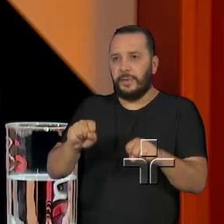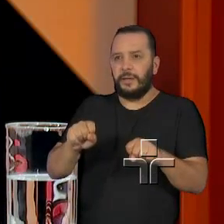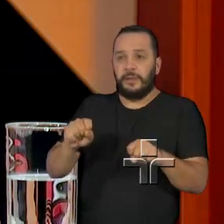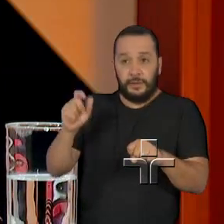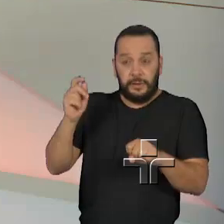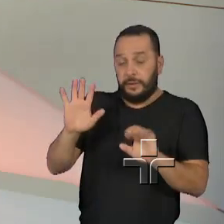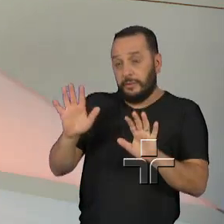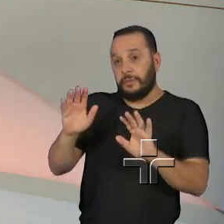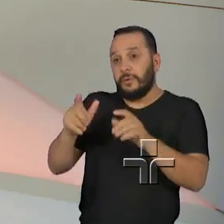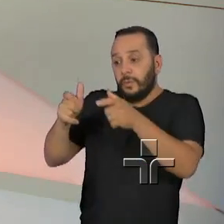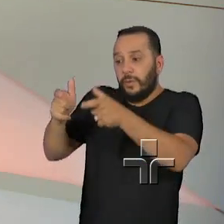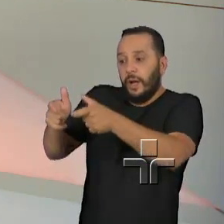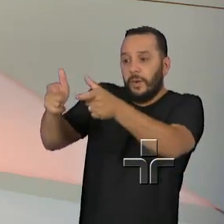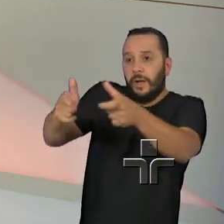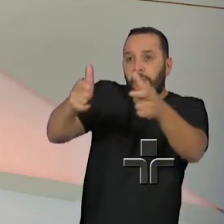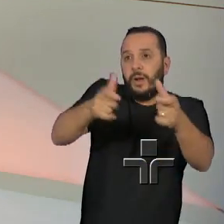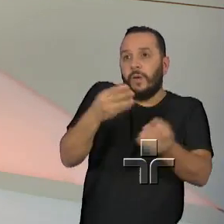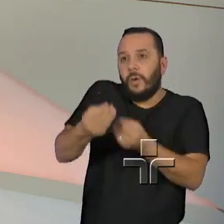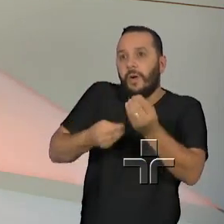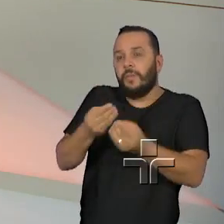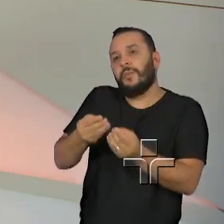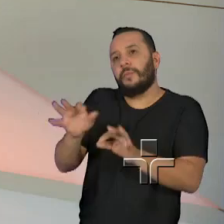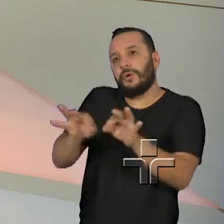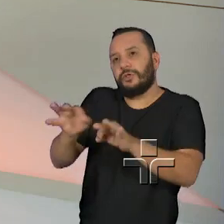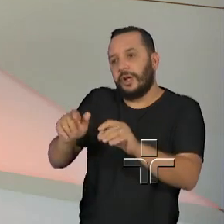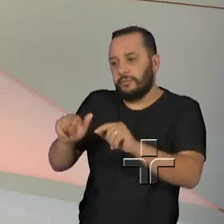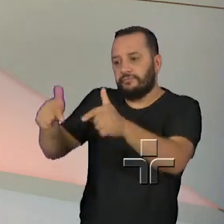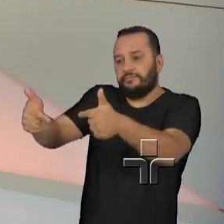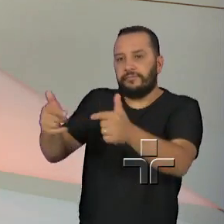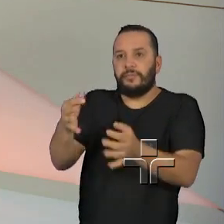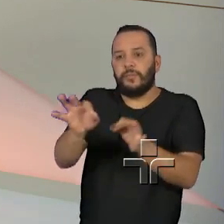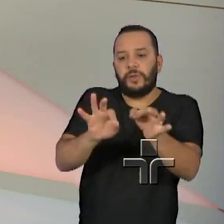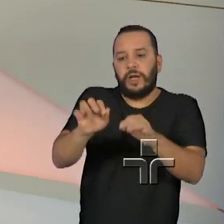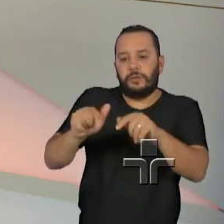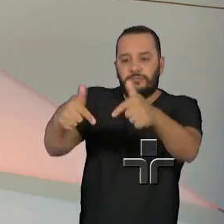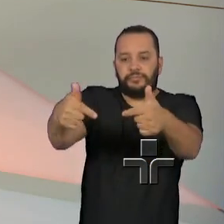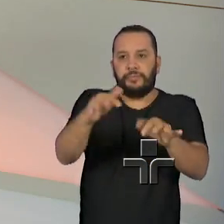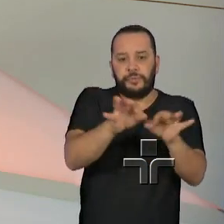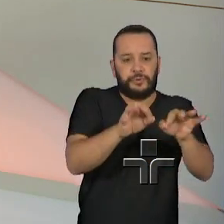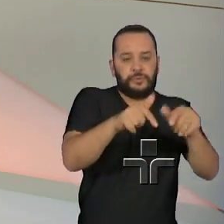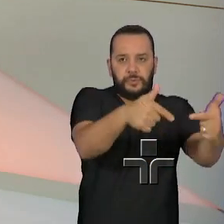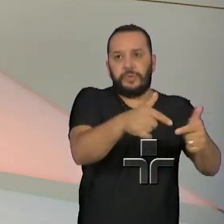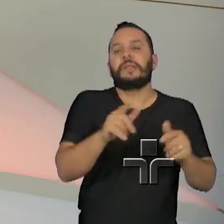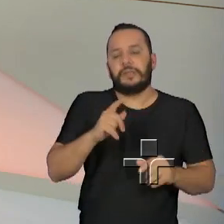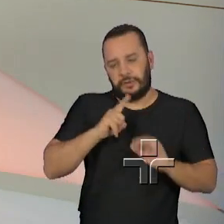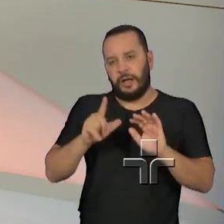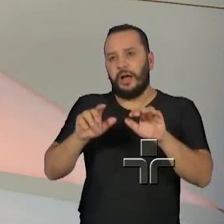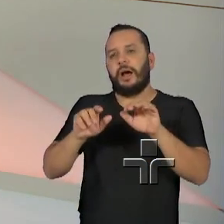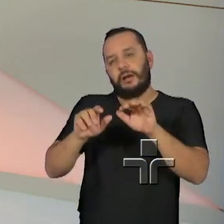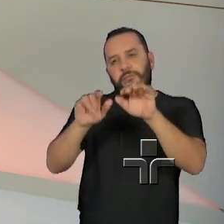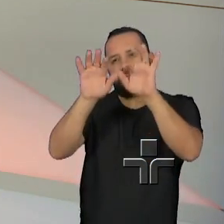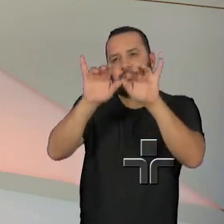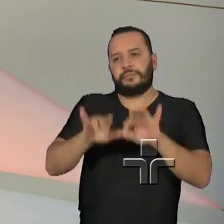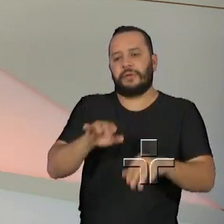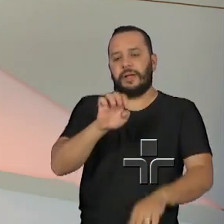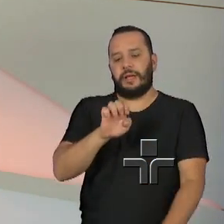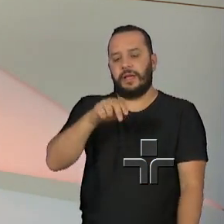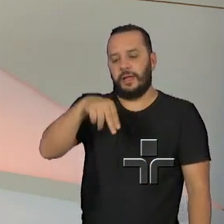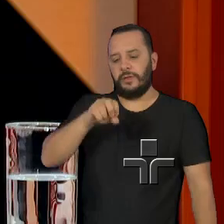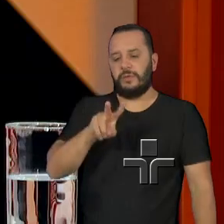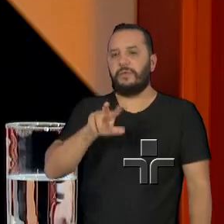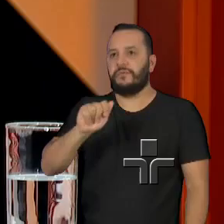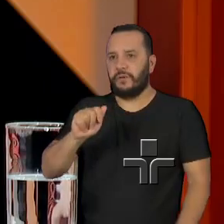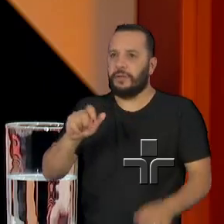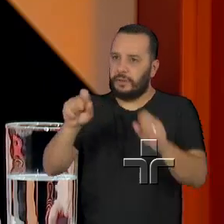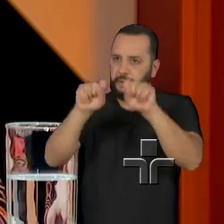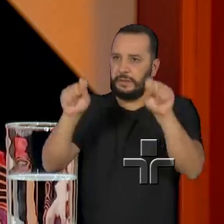que esse projeto vai se desenvolvendo. Então, tem projetos que já estão inseridos no Inova, que já estão na fase de execução ou finalizados.